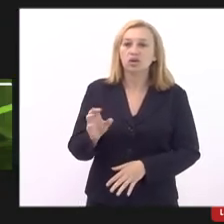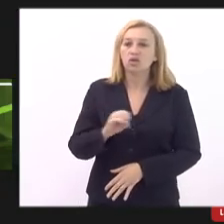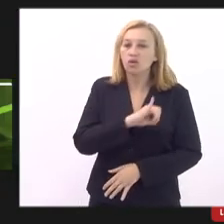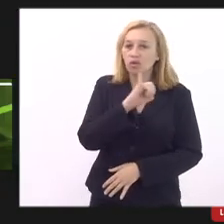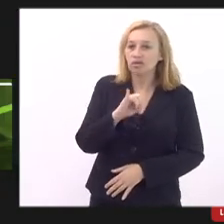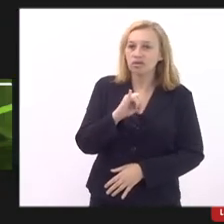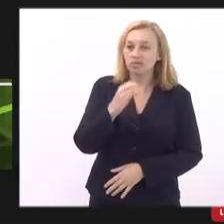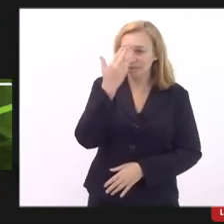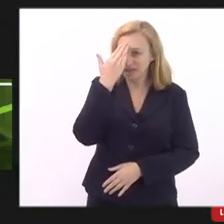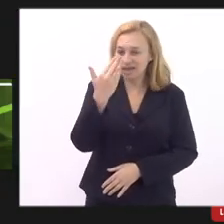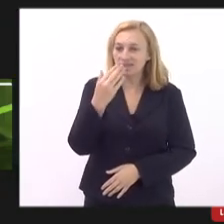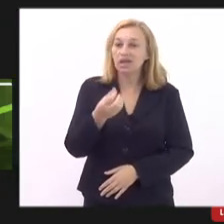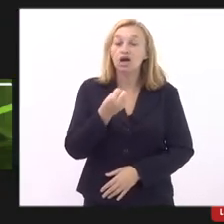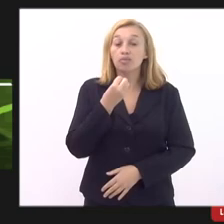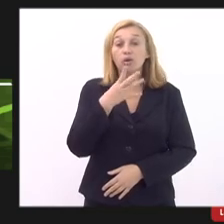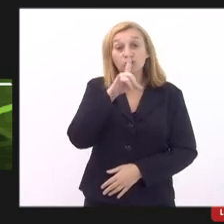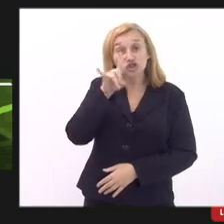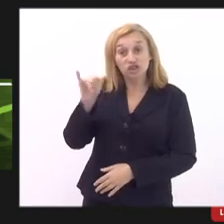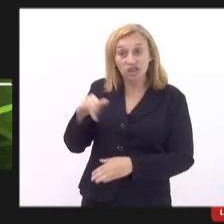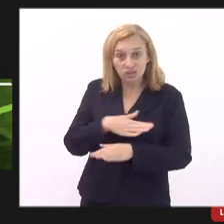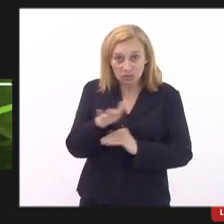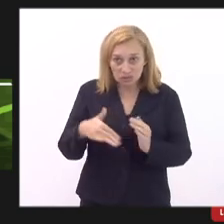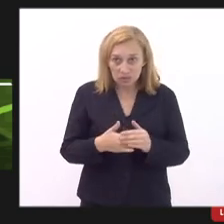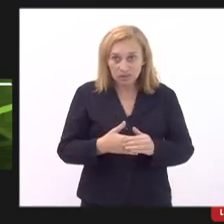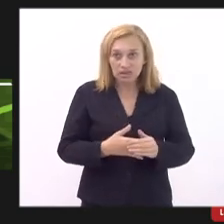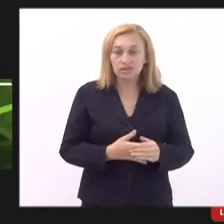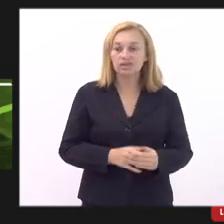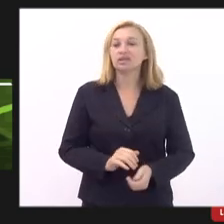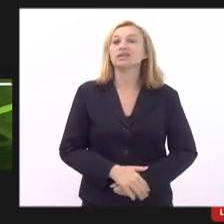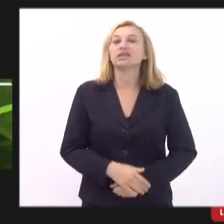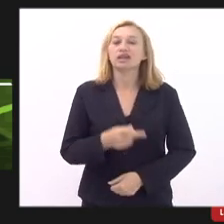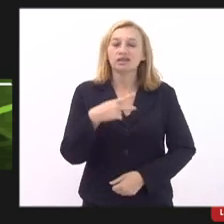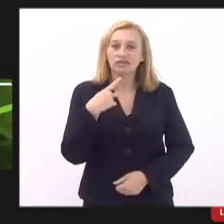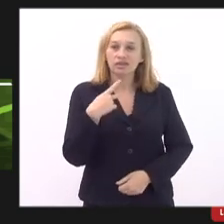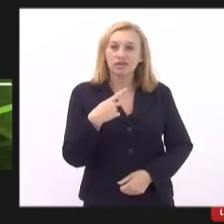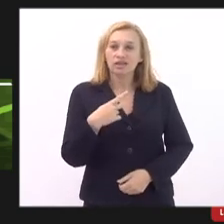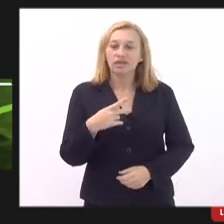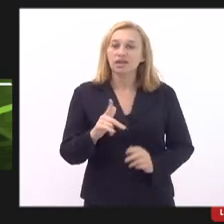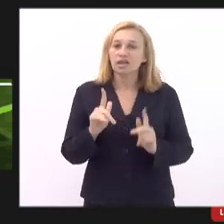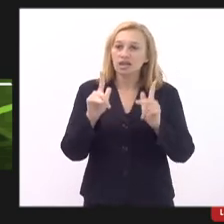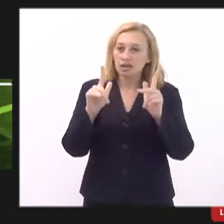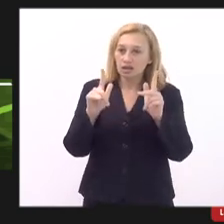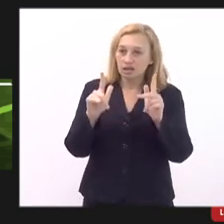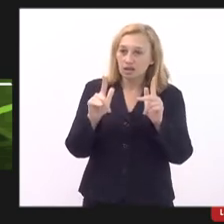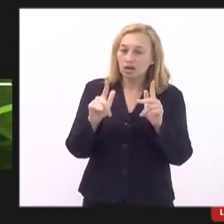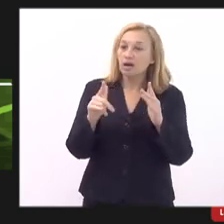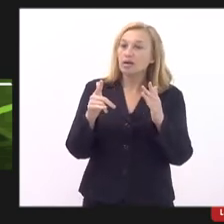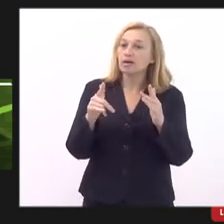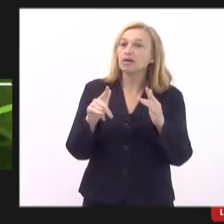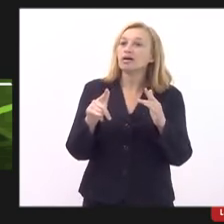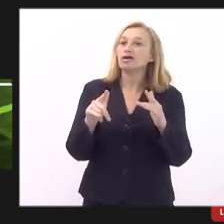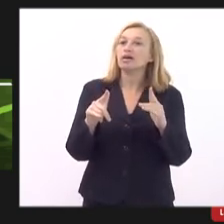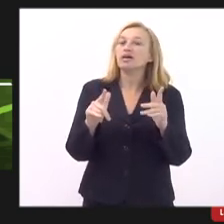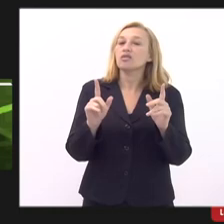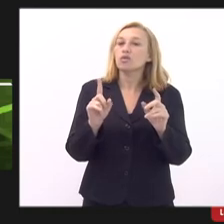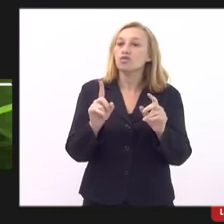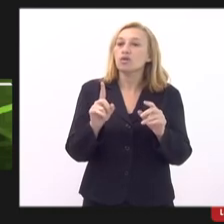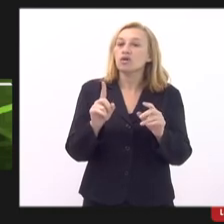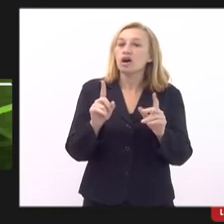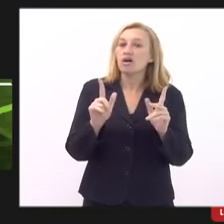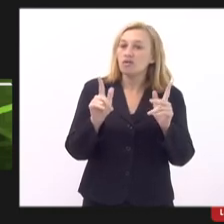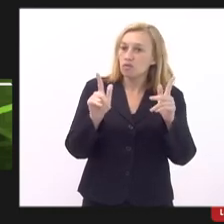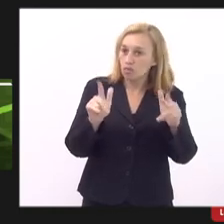obrigado. Bom dia a todos. Passo das minhas palavras a palavra da Celinha. É uma grande preocupação